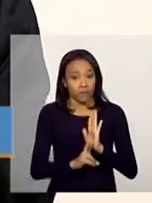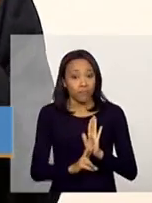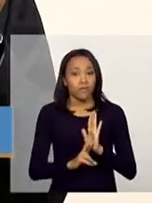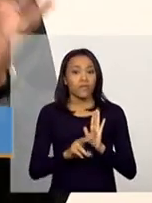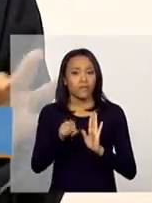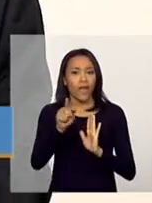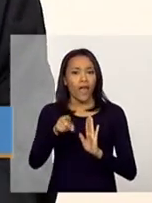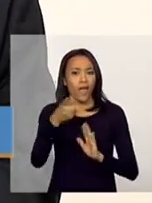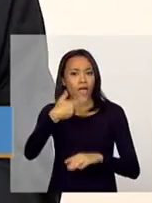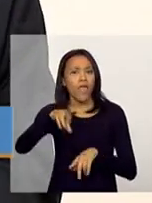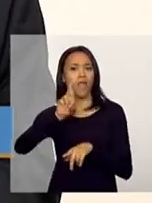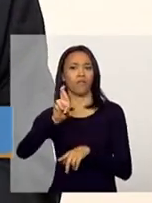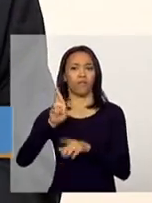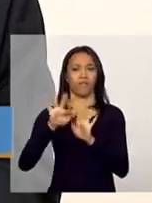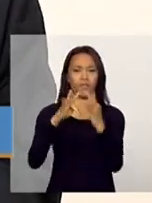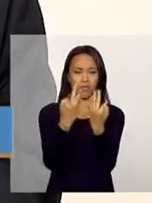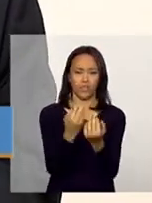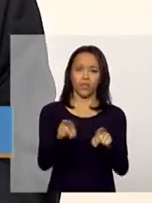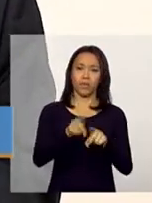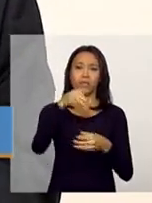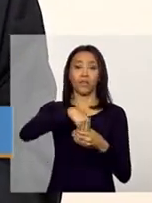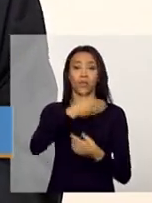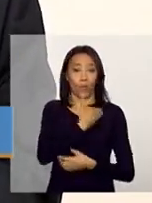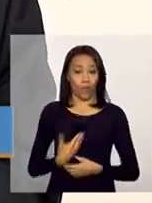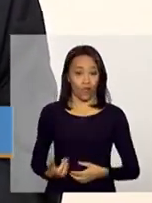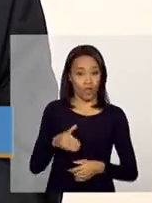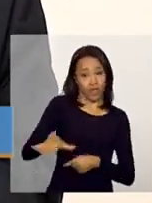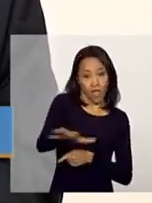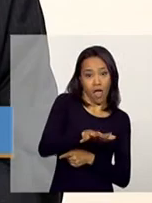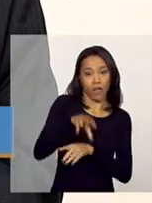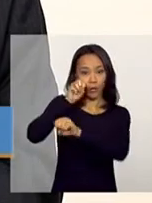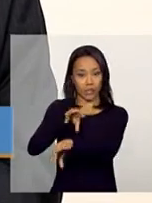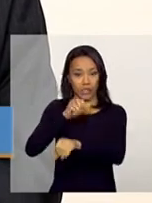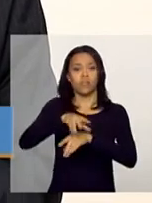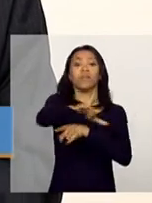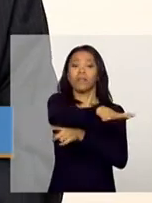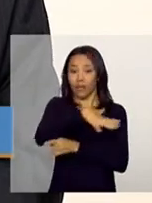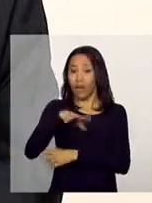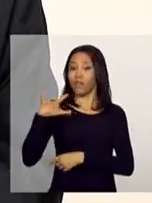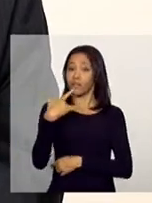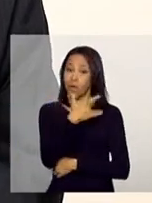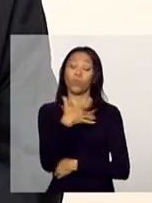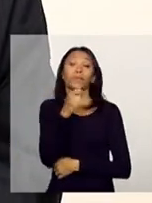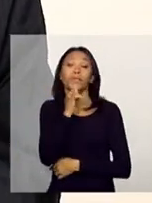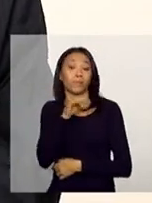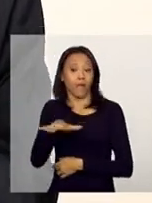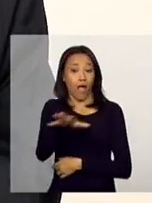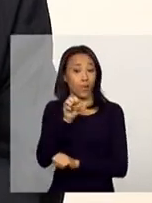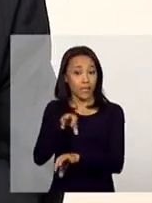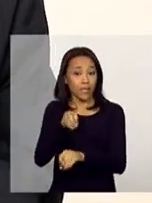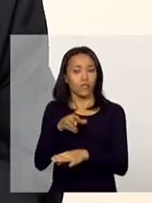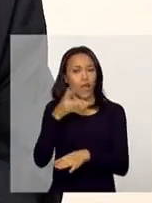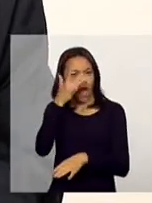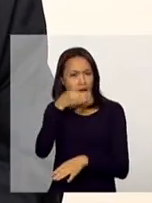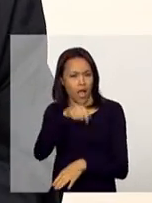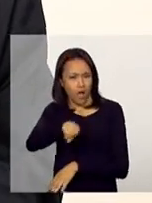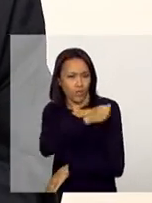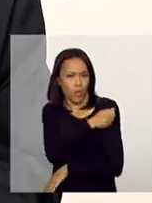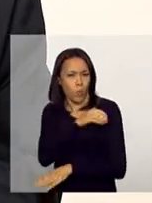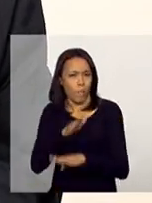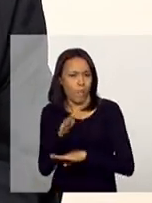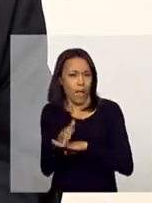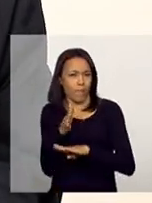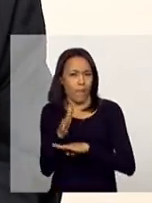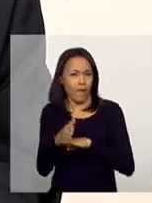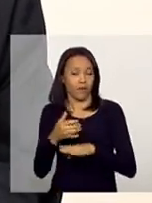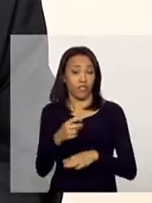e do poder público na área de educação e saúde. Na área de educação, a frequência escolar mensal das crianças de 6 a 15 anos